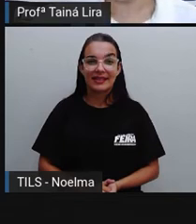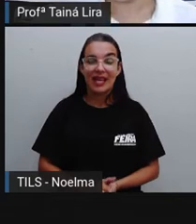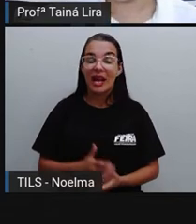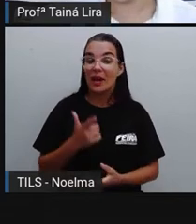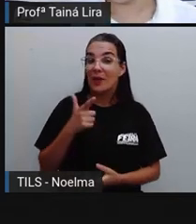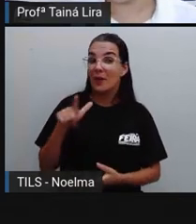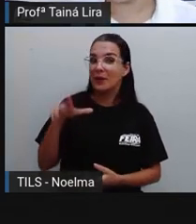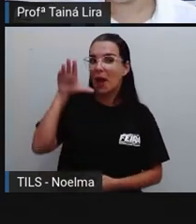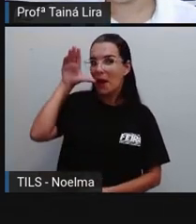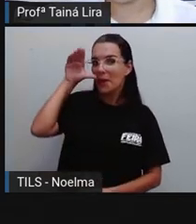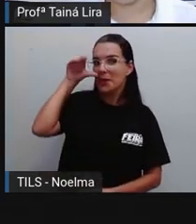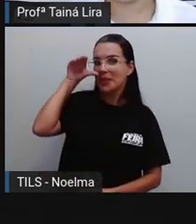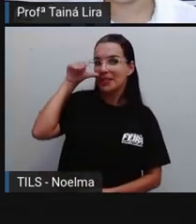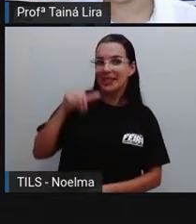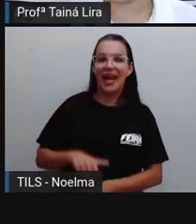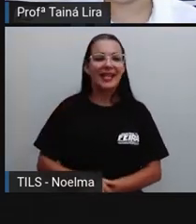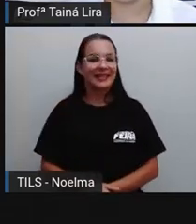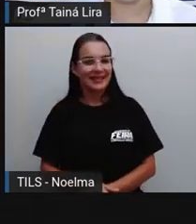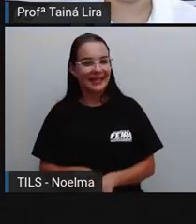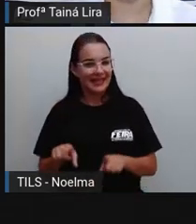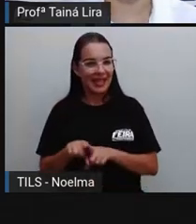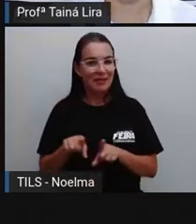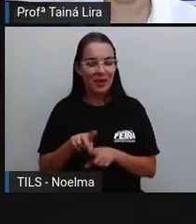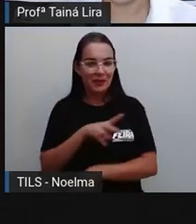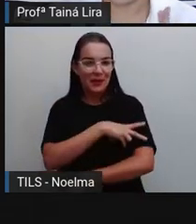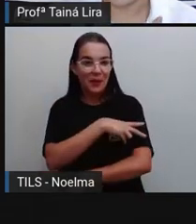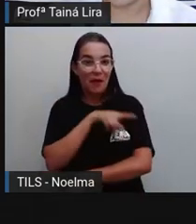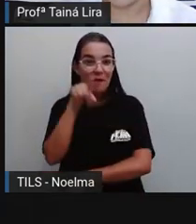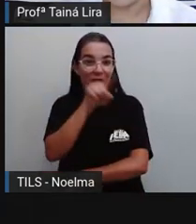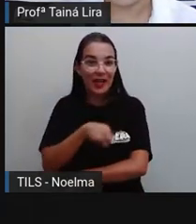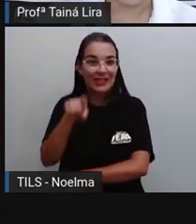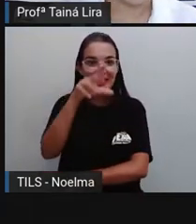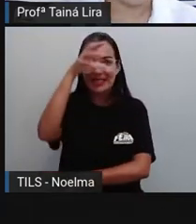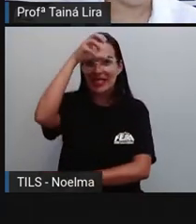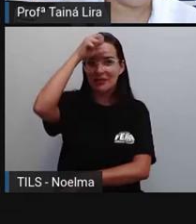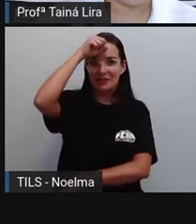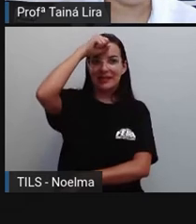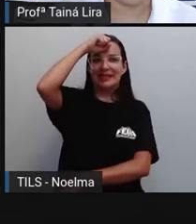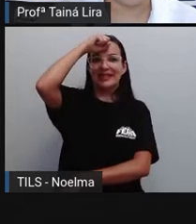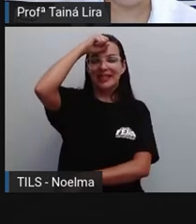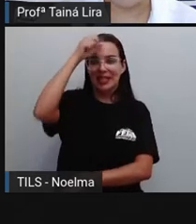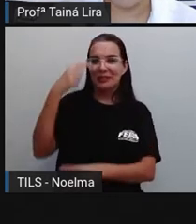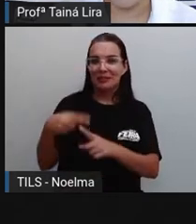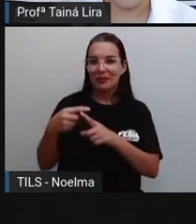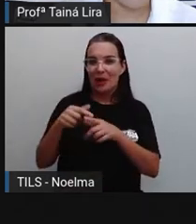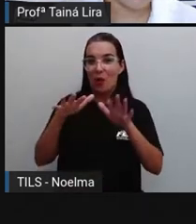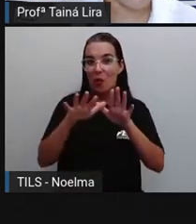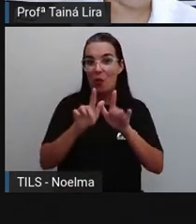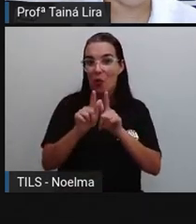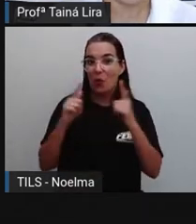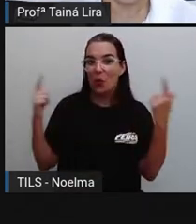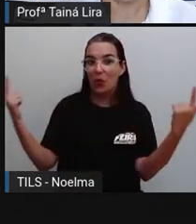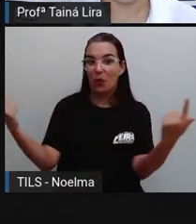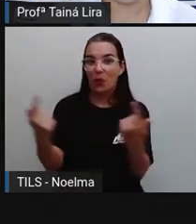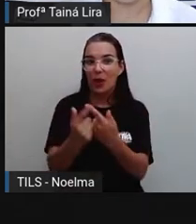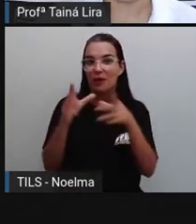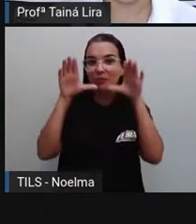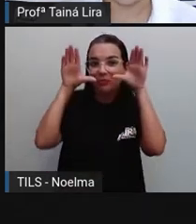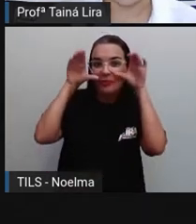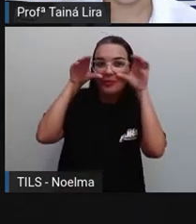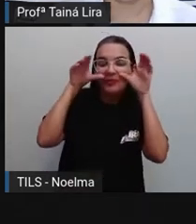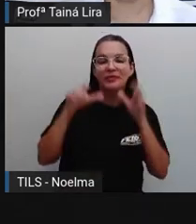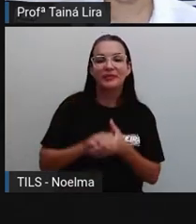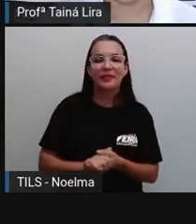E mais uma curiosidade aí para o segundo ano, porque eu sei que essa turma é uma turma muito curiosa. Você